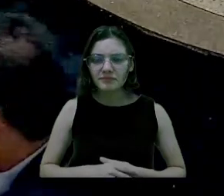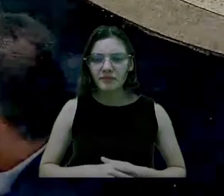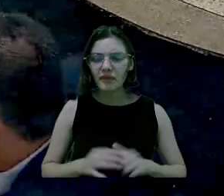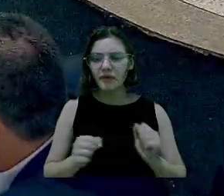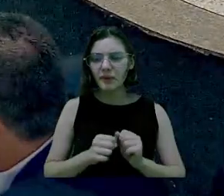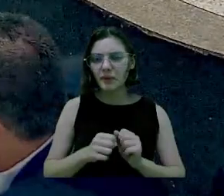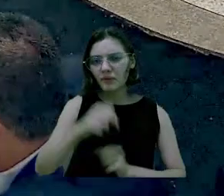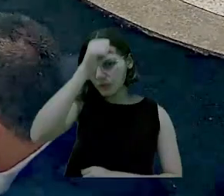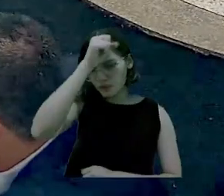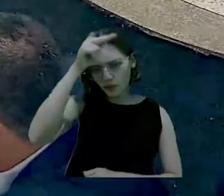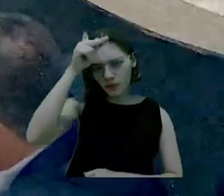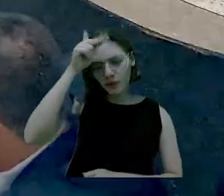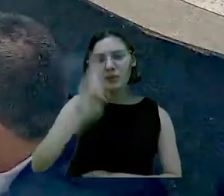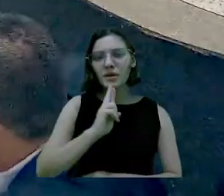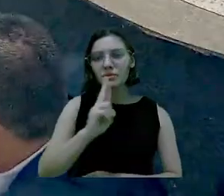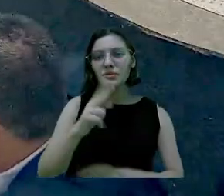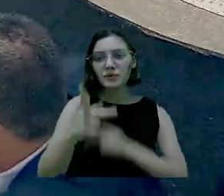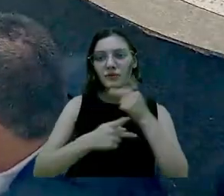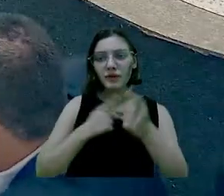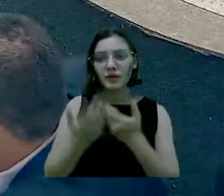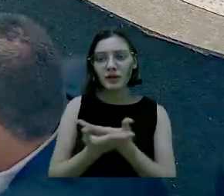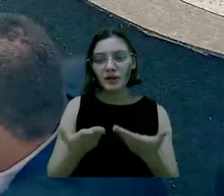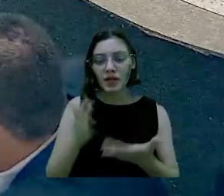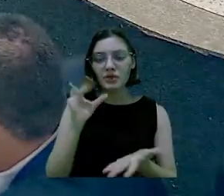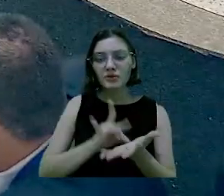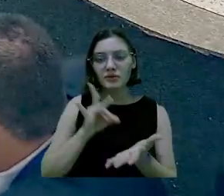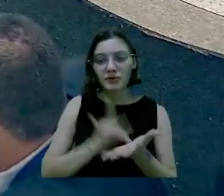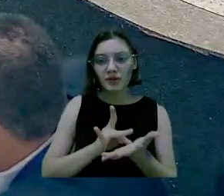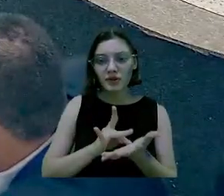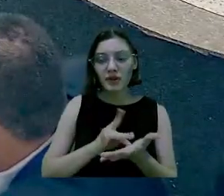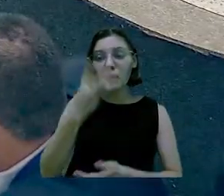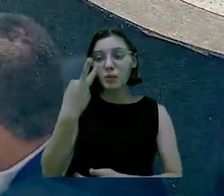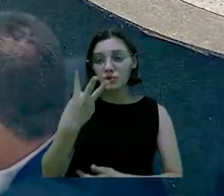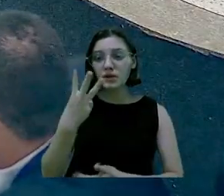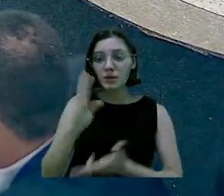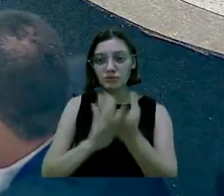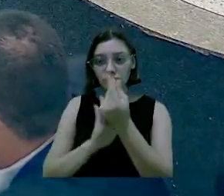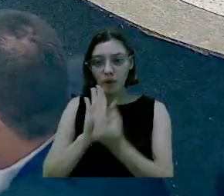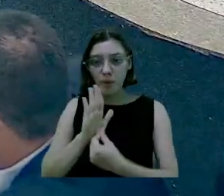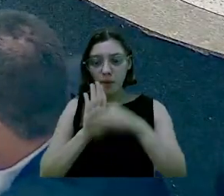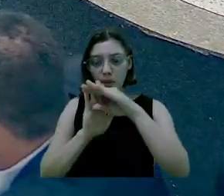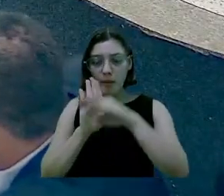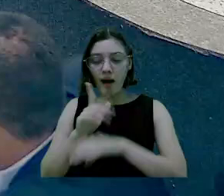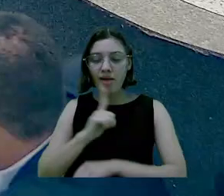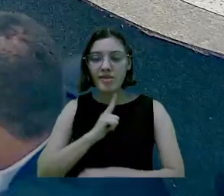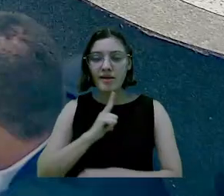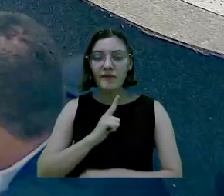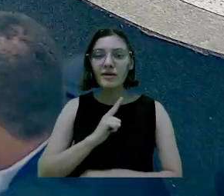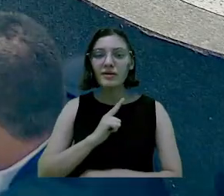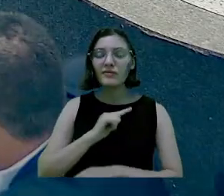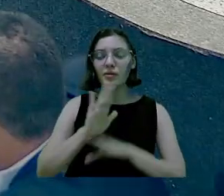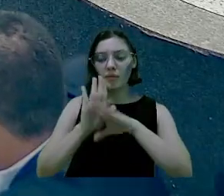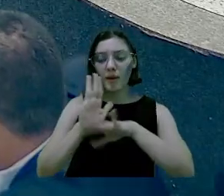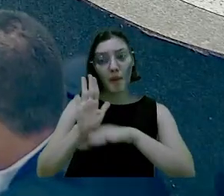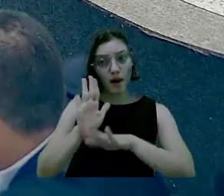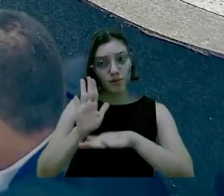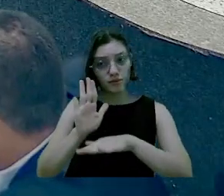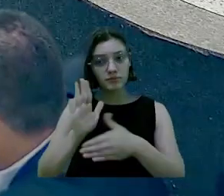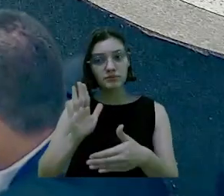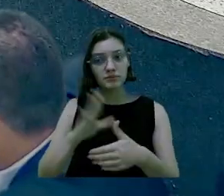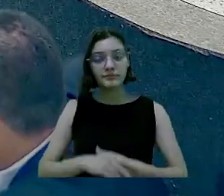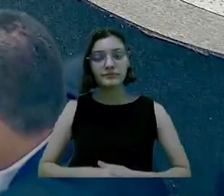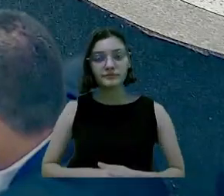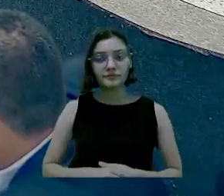Daí, liguei na prefeitura, a resposta que eu tive foi a seguinte, que realmente foi passado os três orçamentos, mas teve um orçamento que foi muito